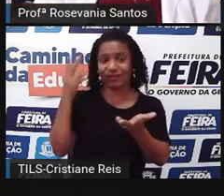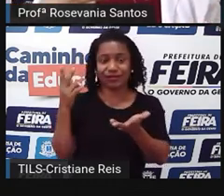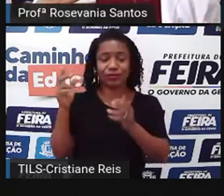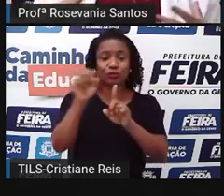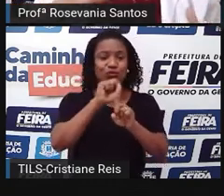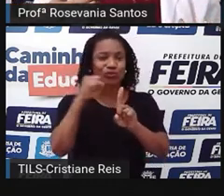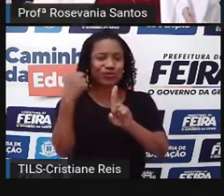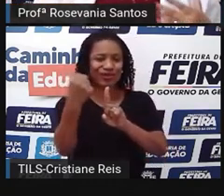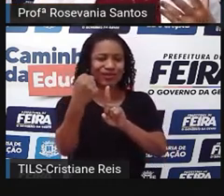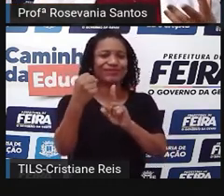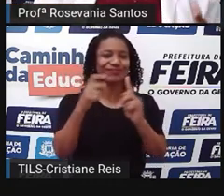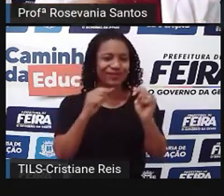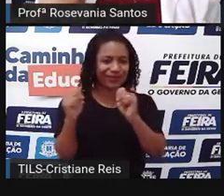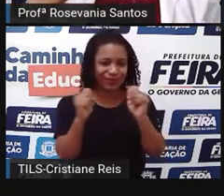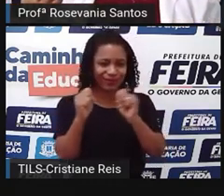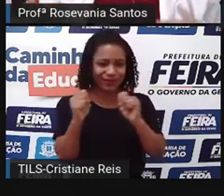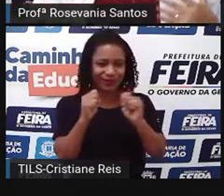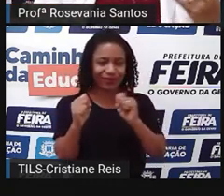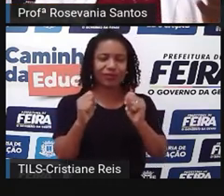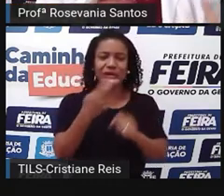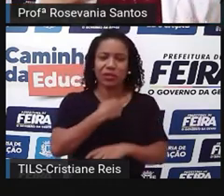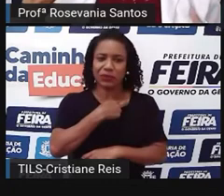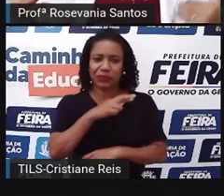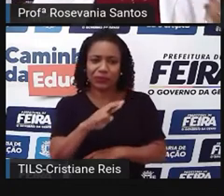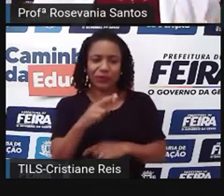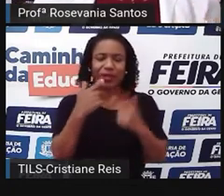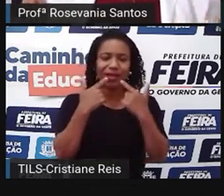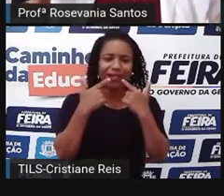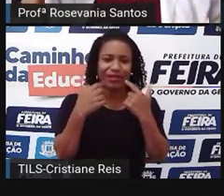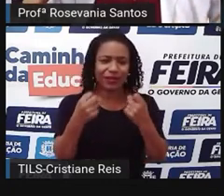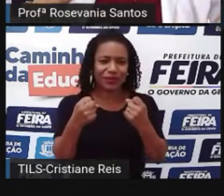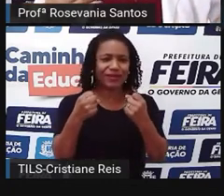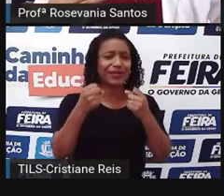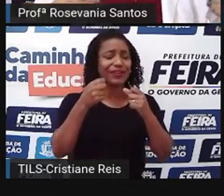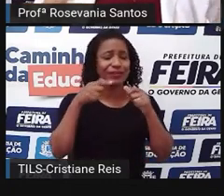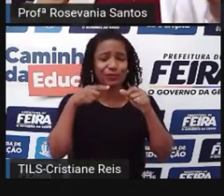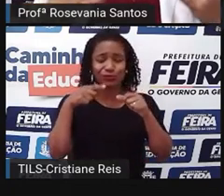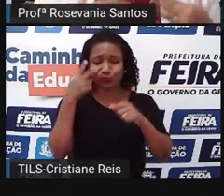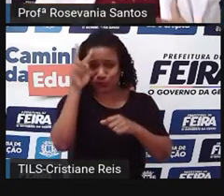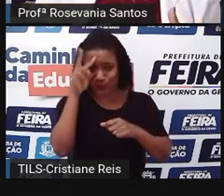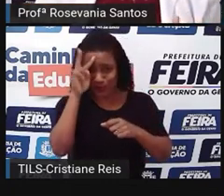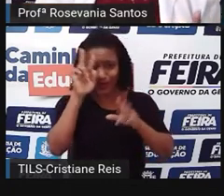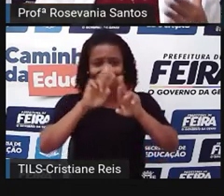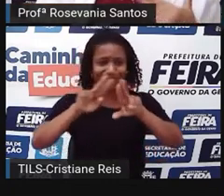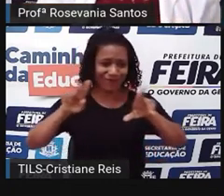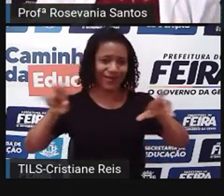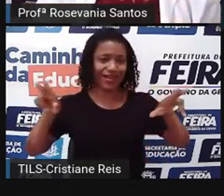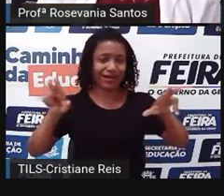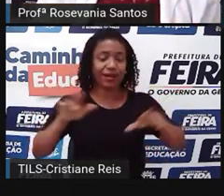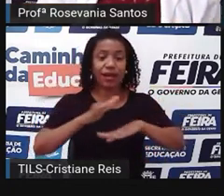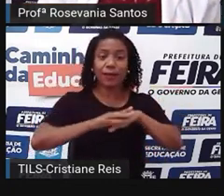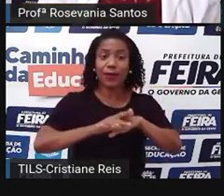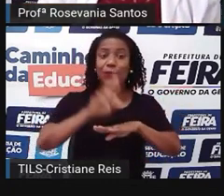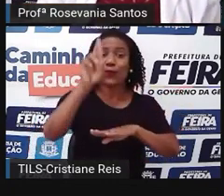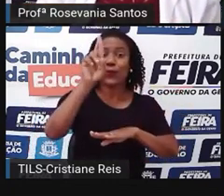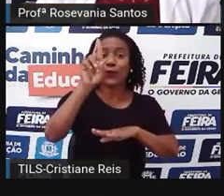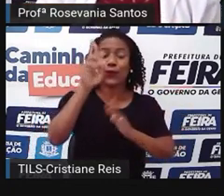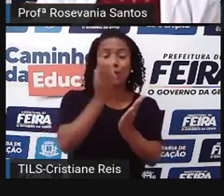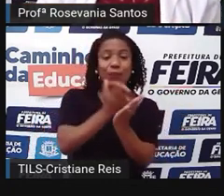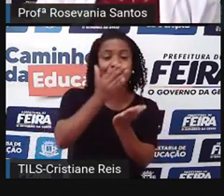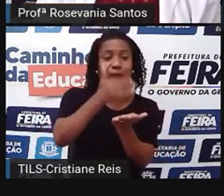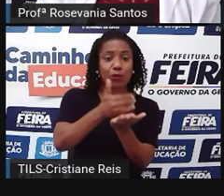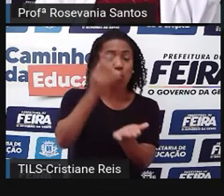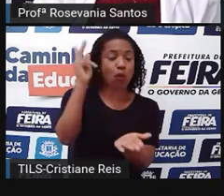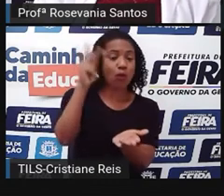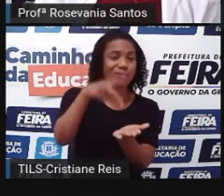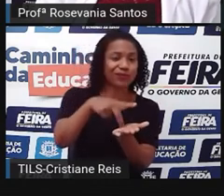socioeconômicos ligados lá à religião, à língua, história e tal. E quem é o órgão responsável por fazer essa